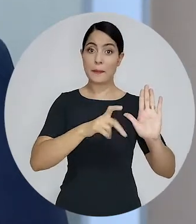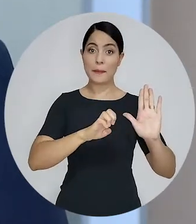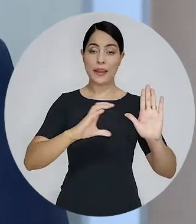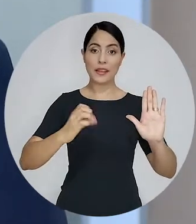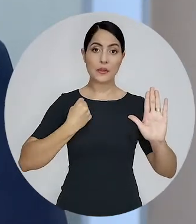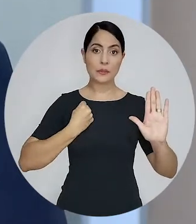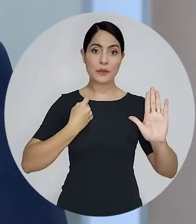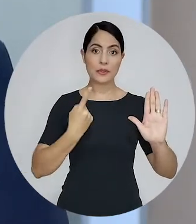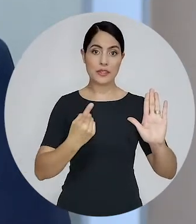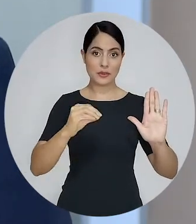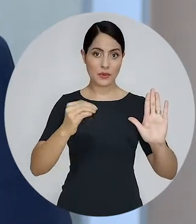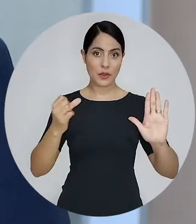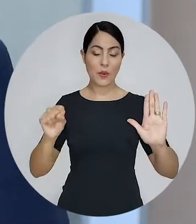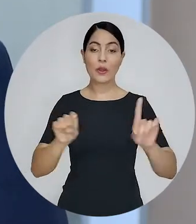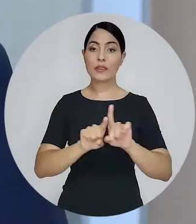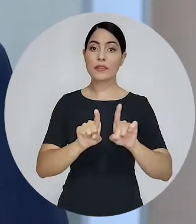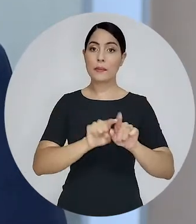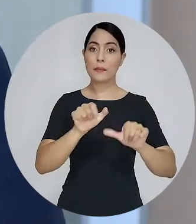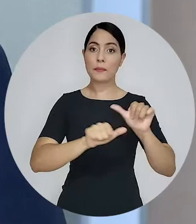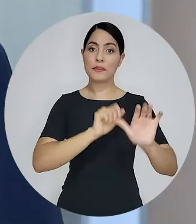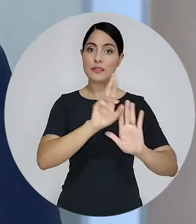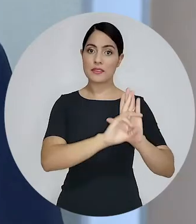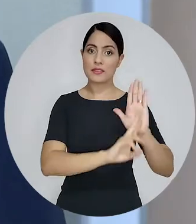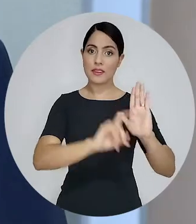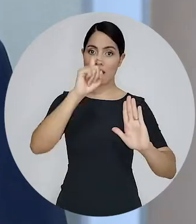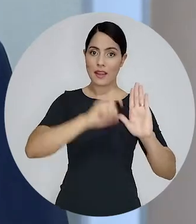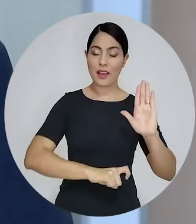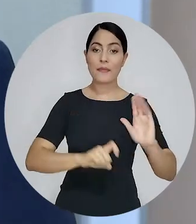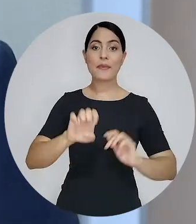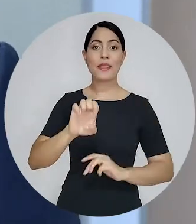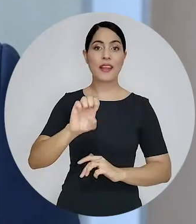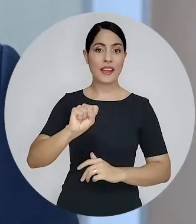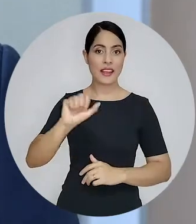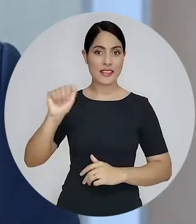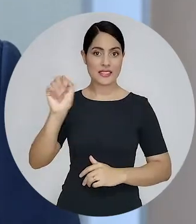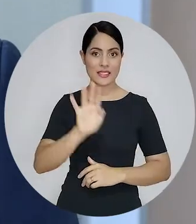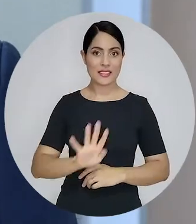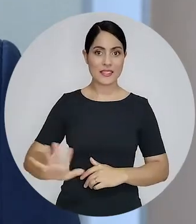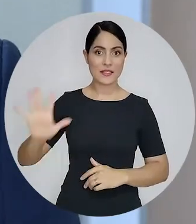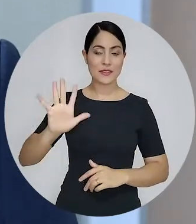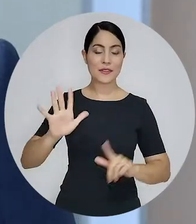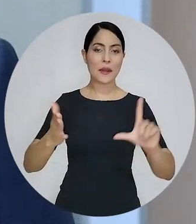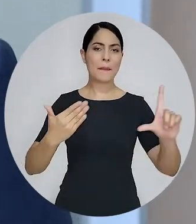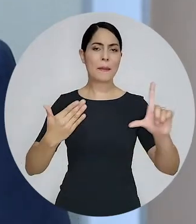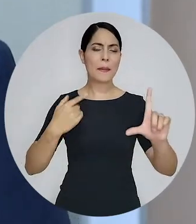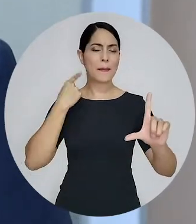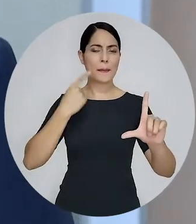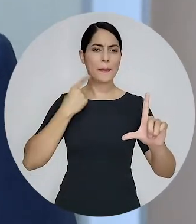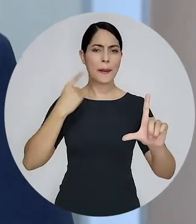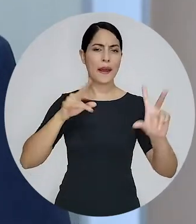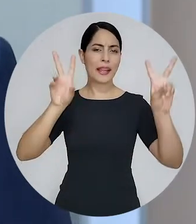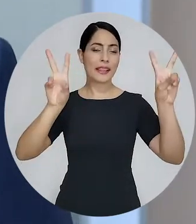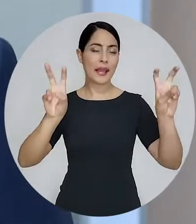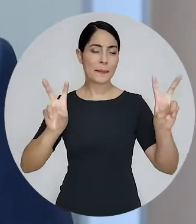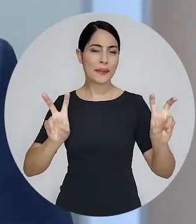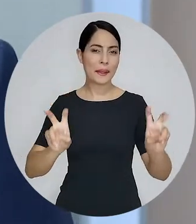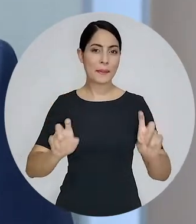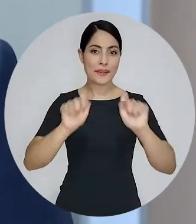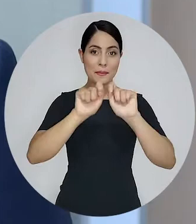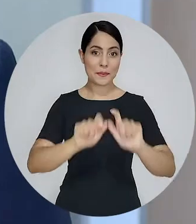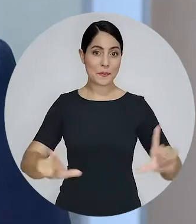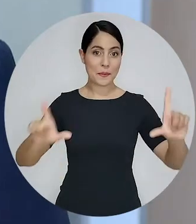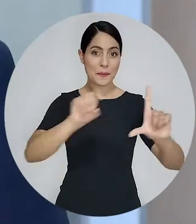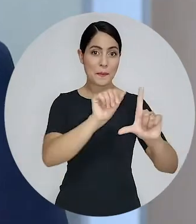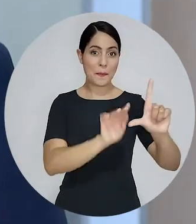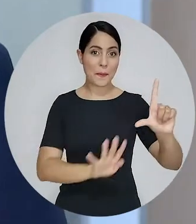Tributária ESA Nacional e mais uma edição do programa Papo em Ordem, além de outras notícias. Tudo isso e